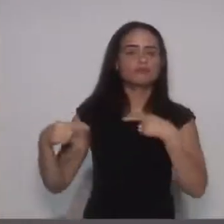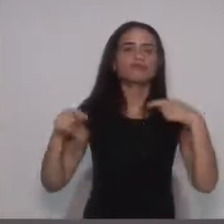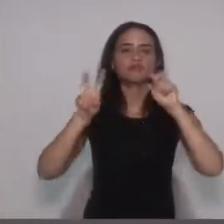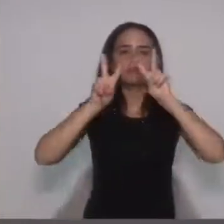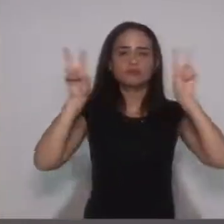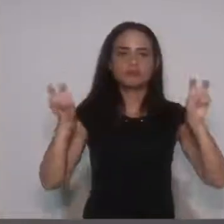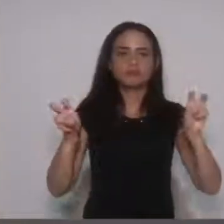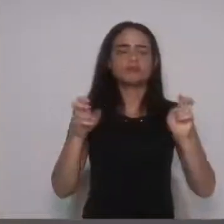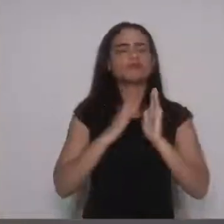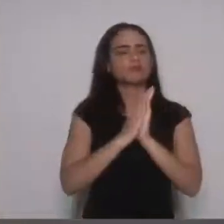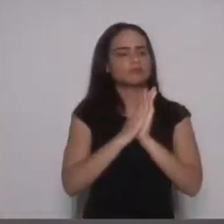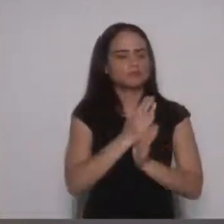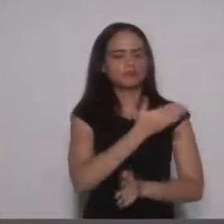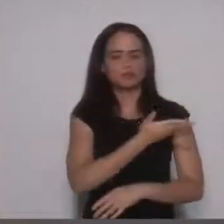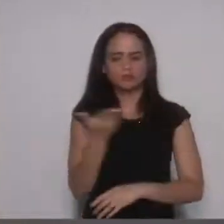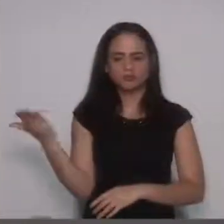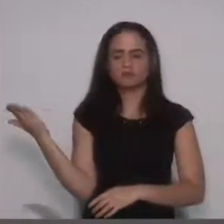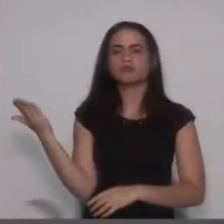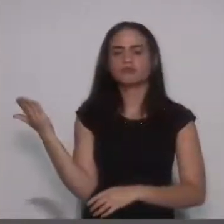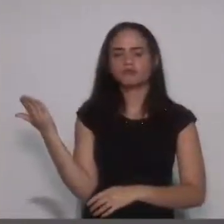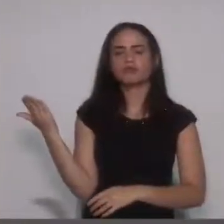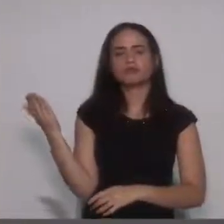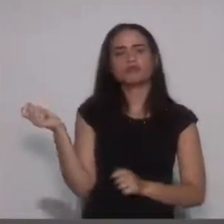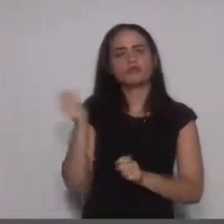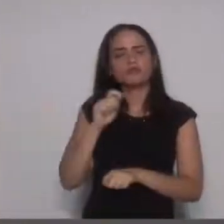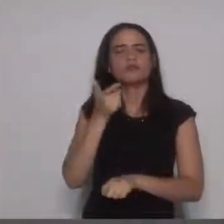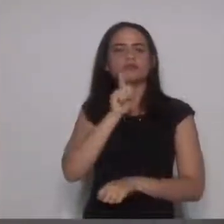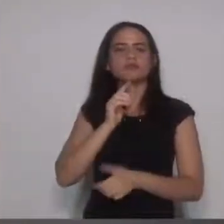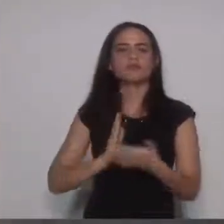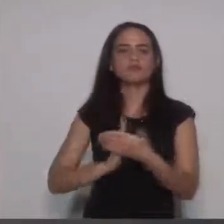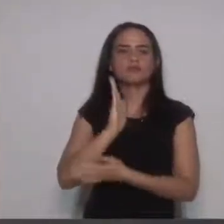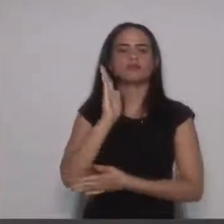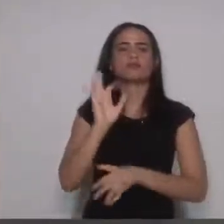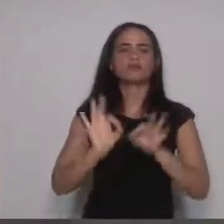peço a parceria dos nobres pares para a gente possa aprovar essa lei.